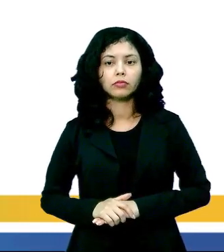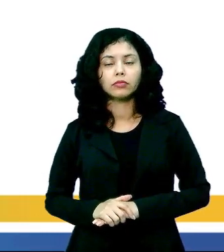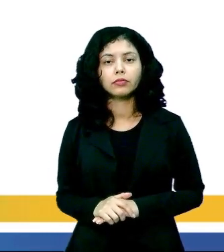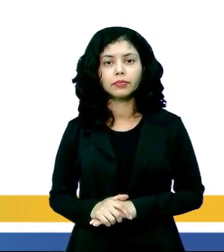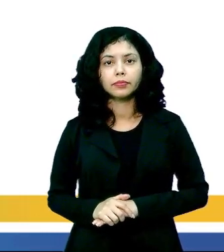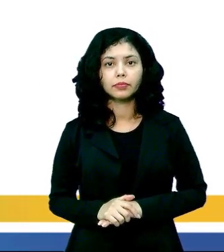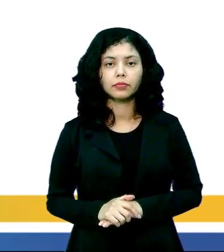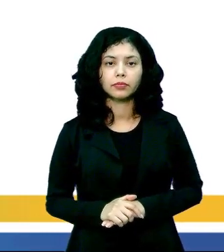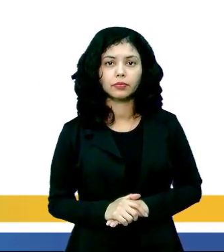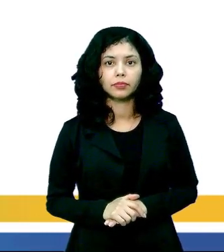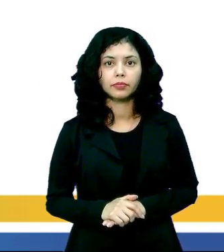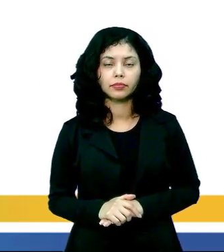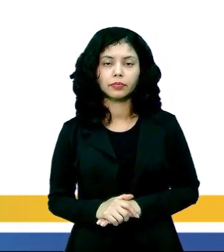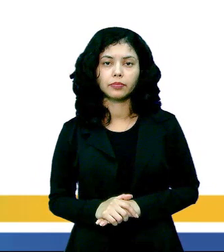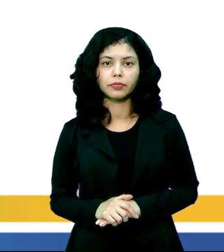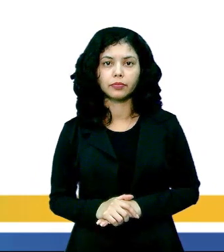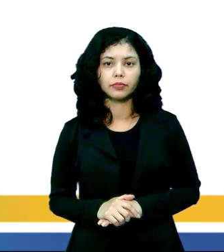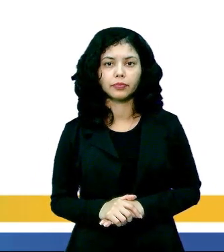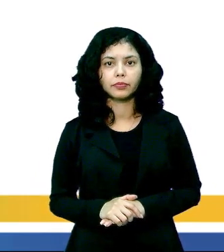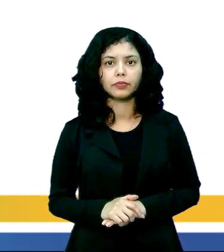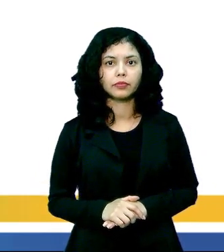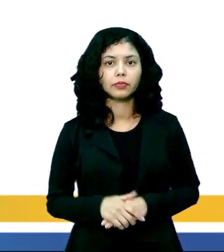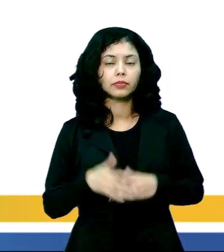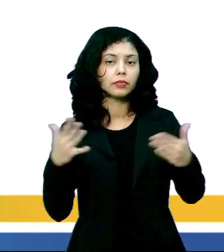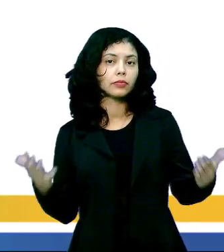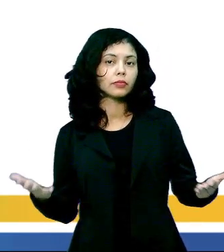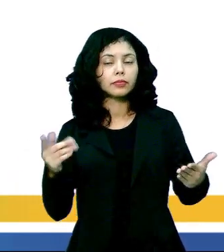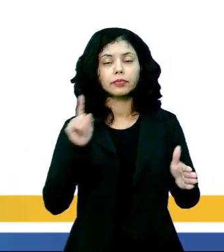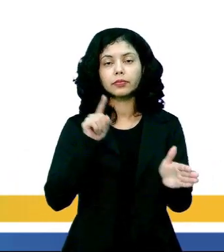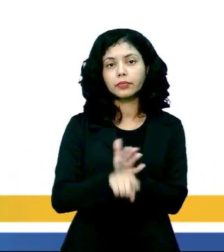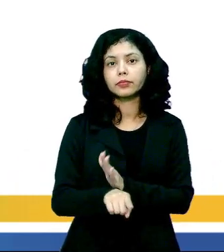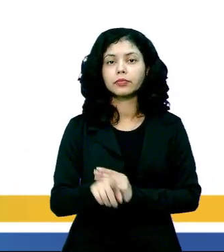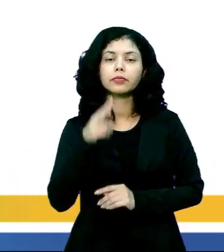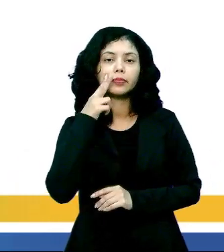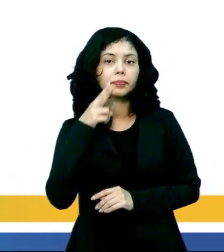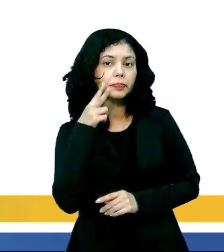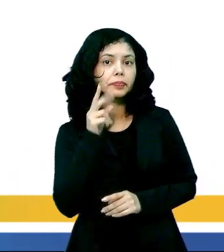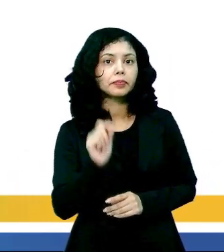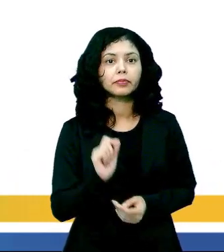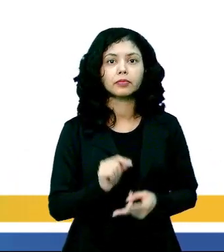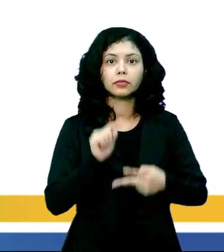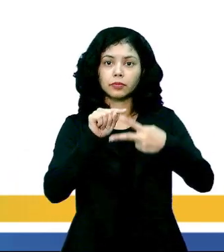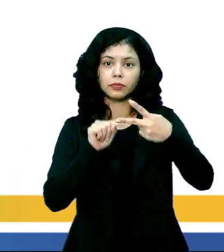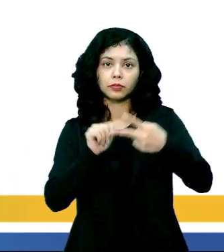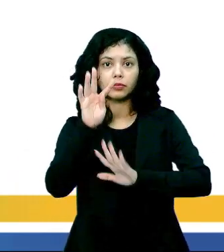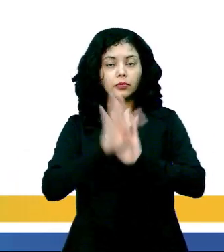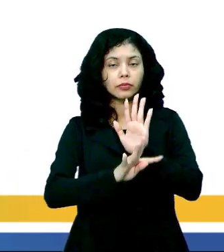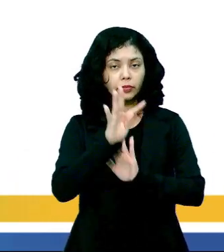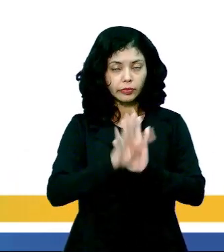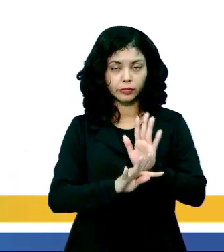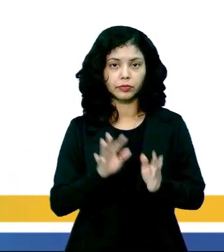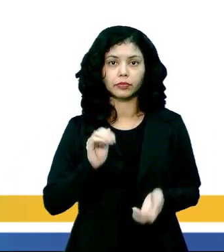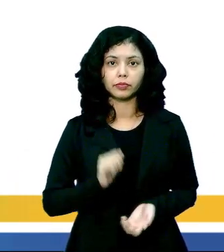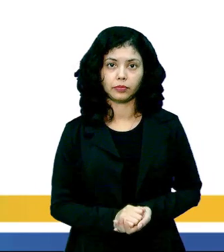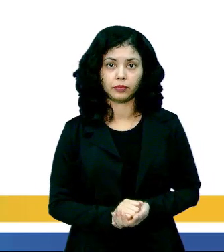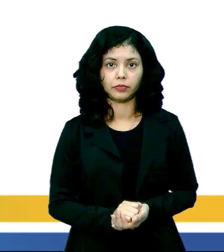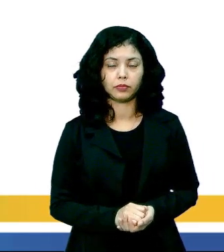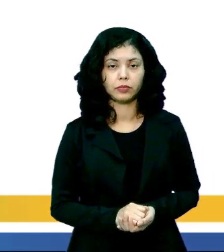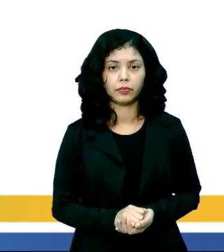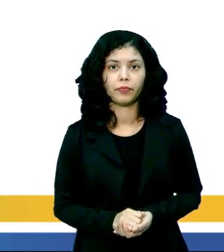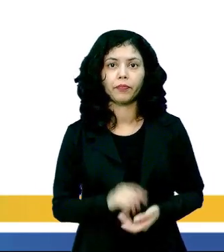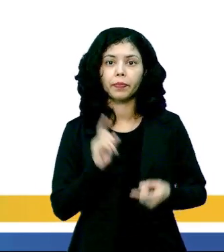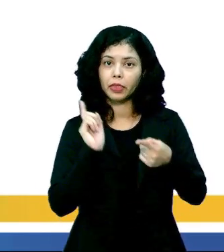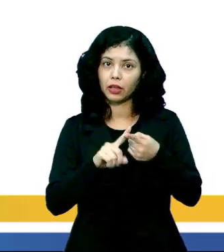esteve no Enem de 2016. Nesta questão, nós vamos trabalhar com dois textos motivadores.